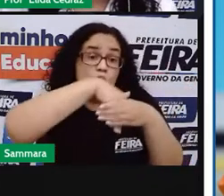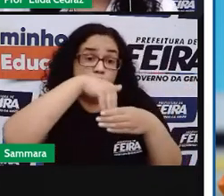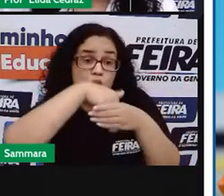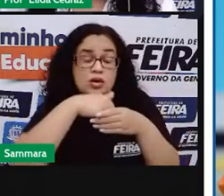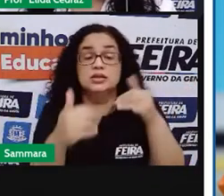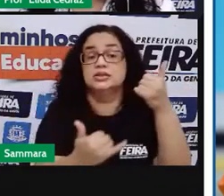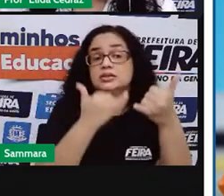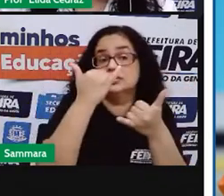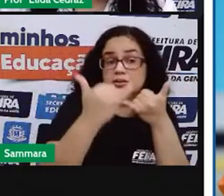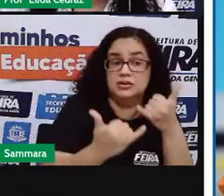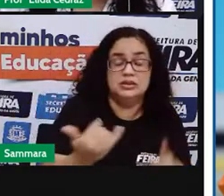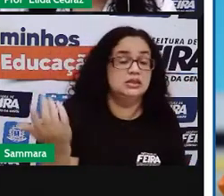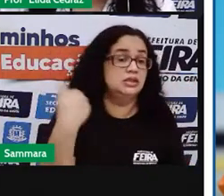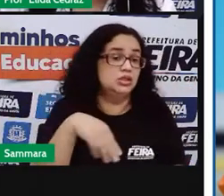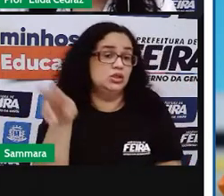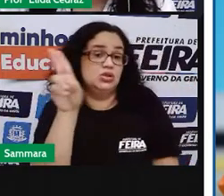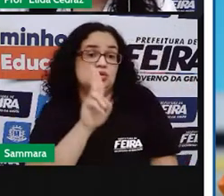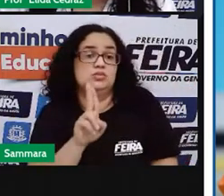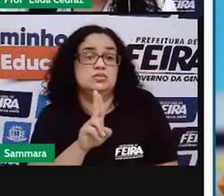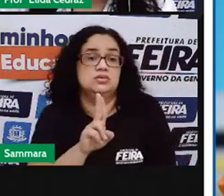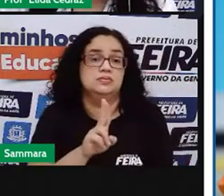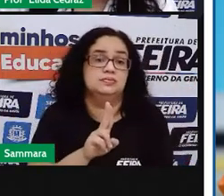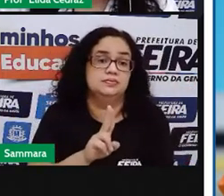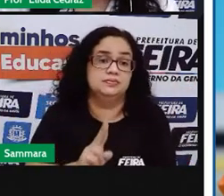brinquedo, que não usa mais.